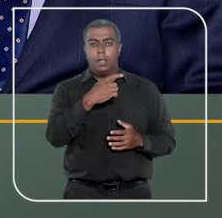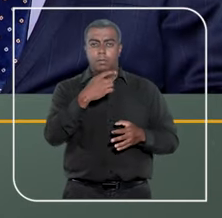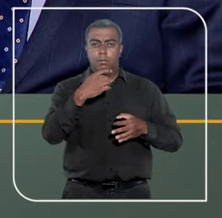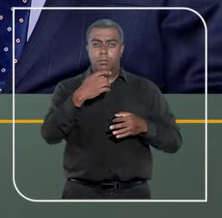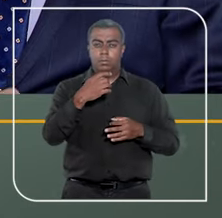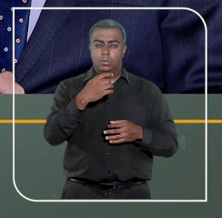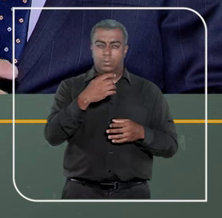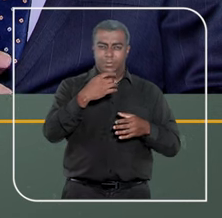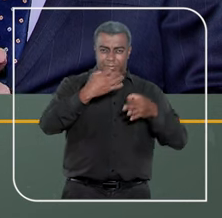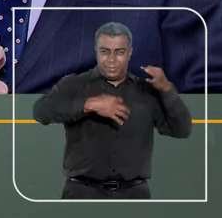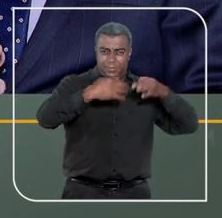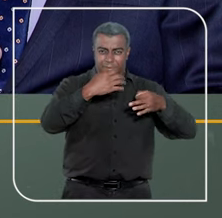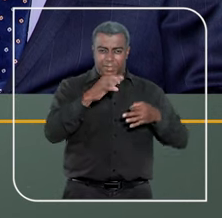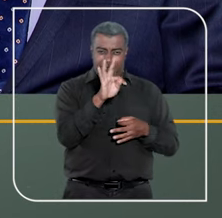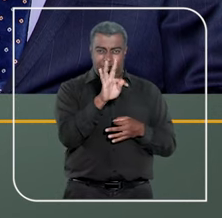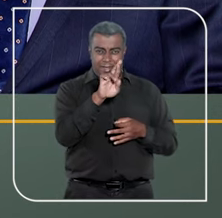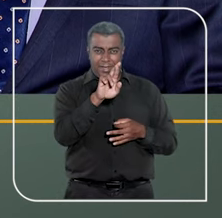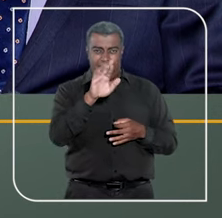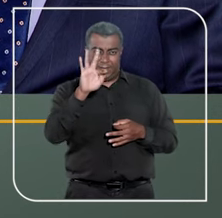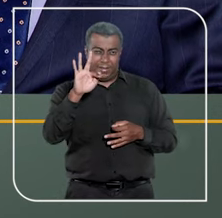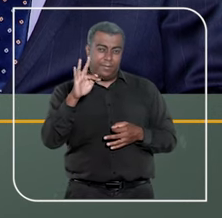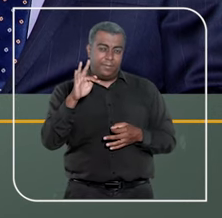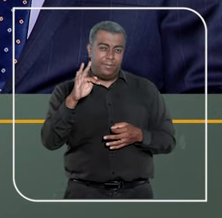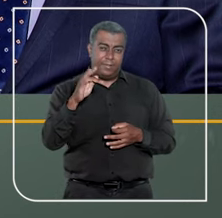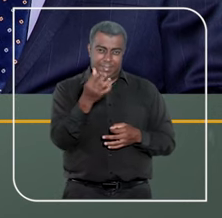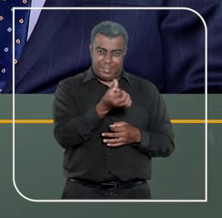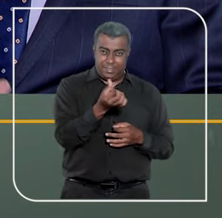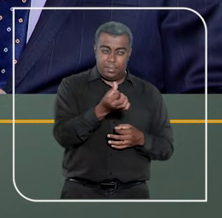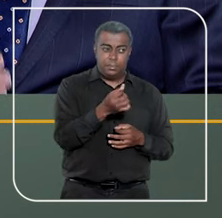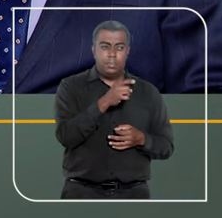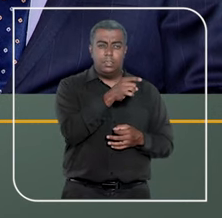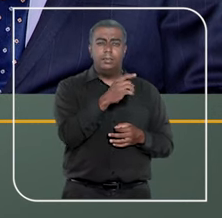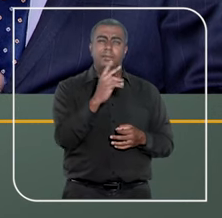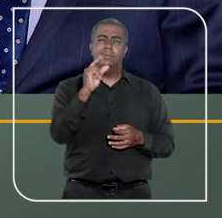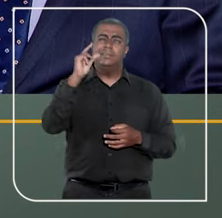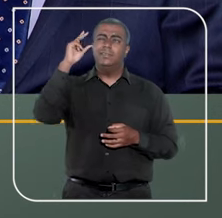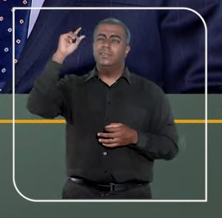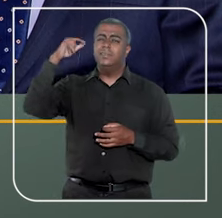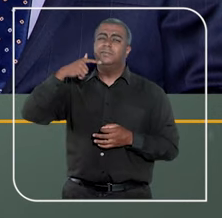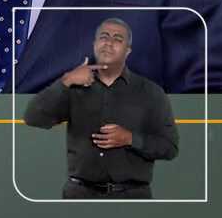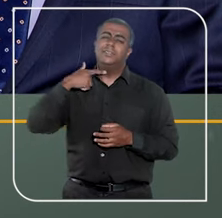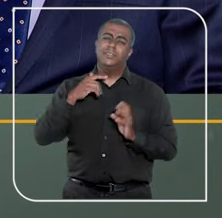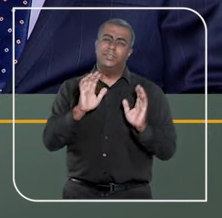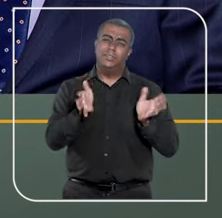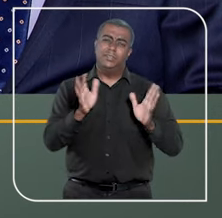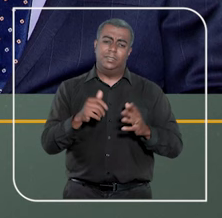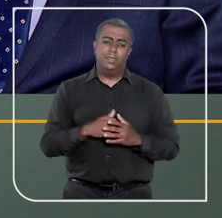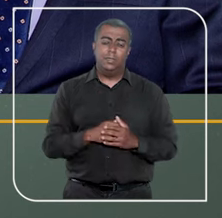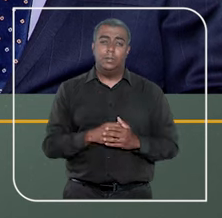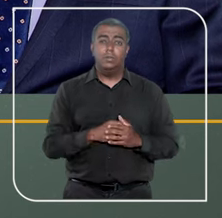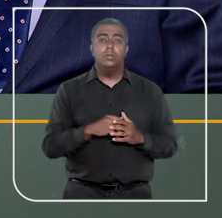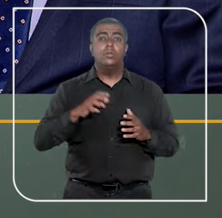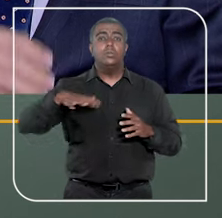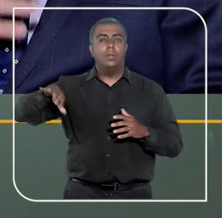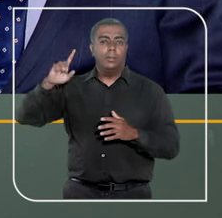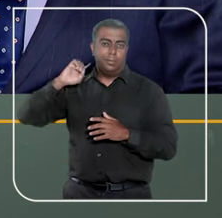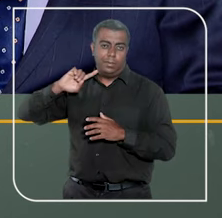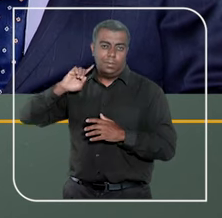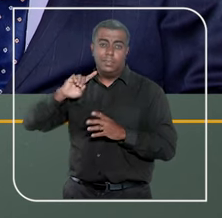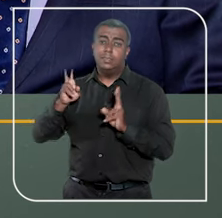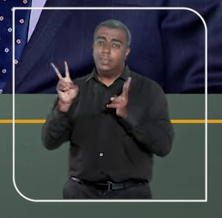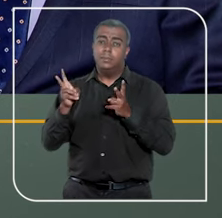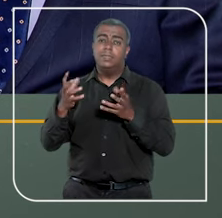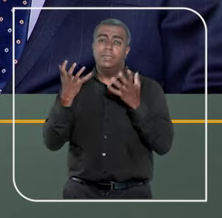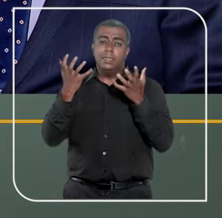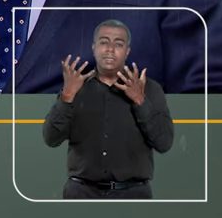ele é uma aspiração de muitos anos do povo